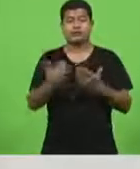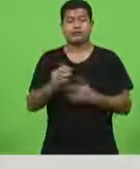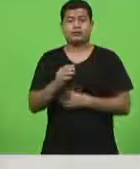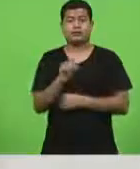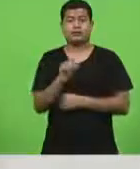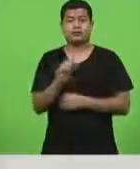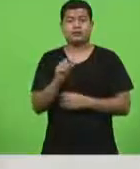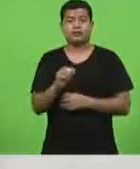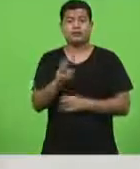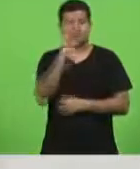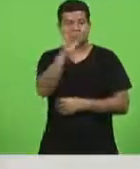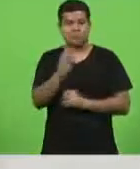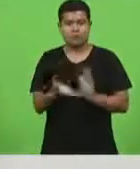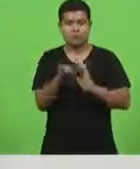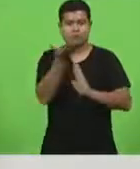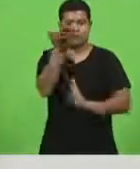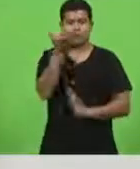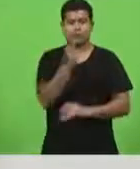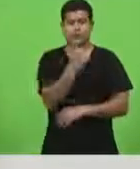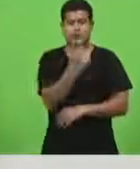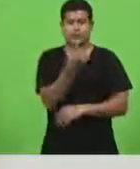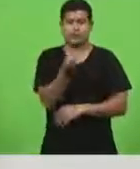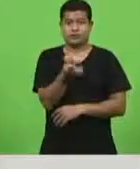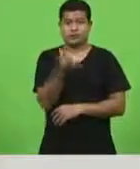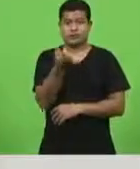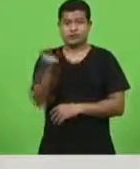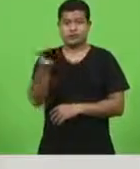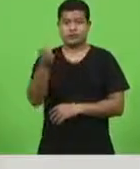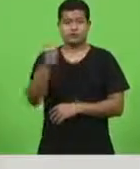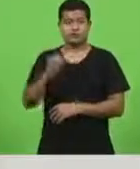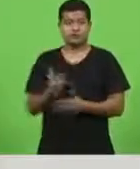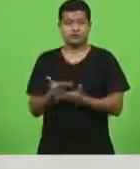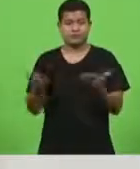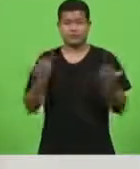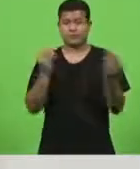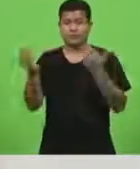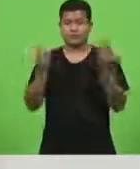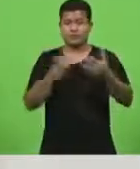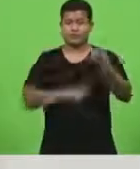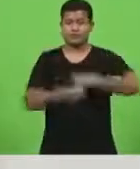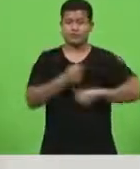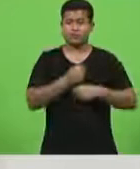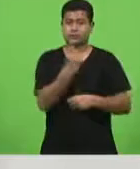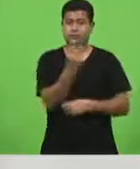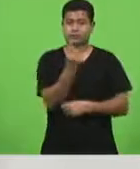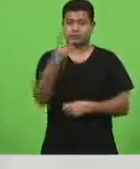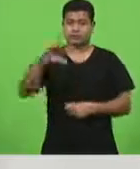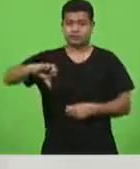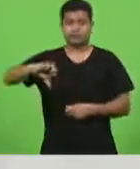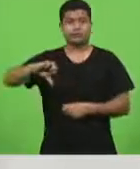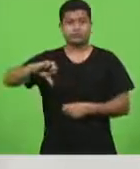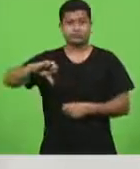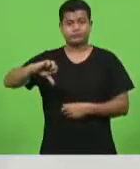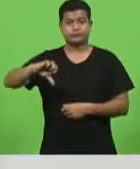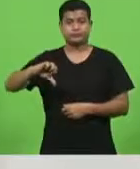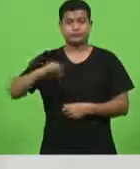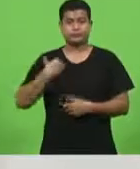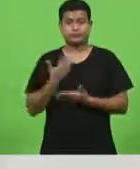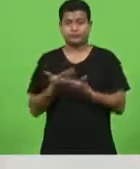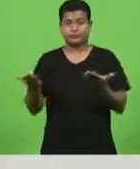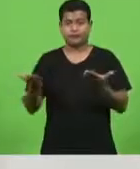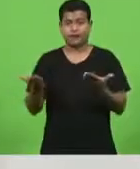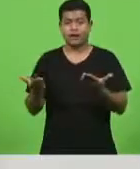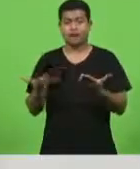no volume das operações comparadas com o ano de 2019 a oferta de